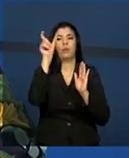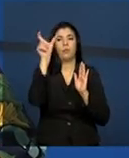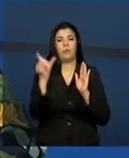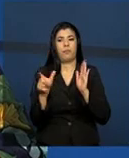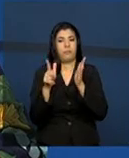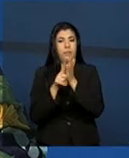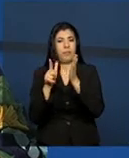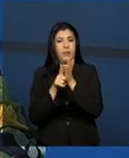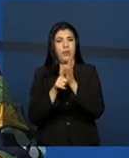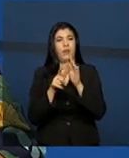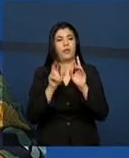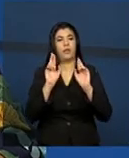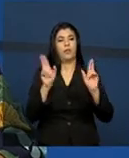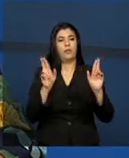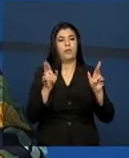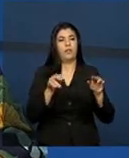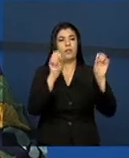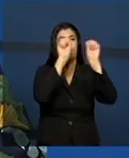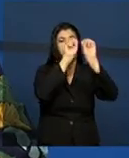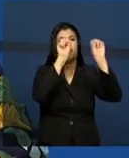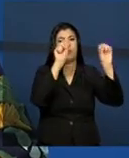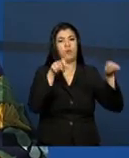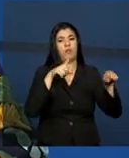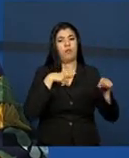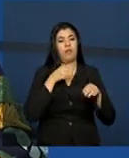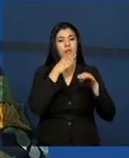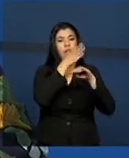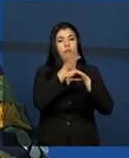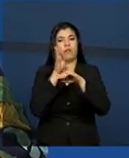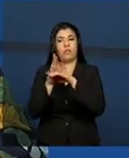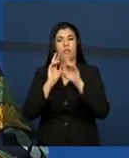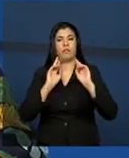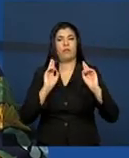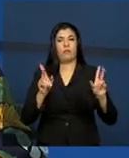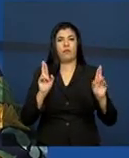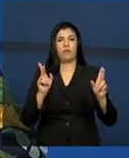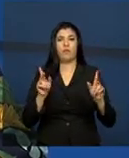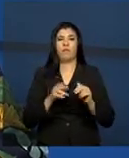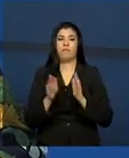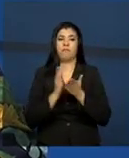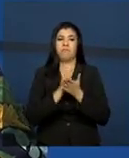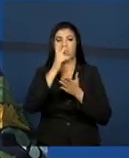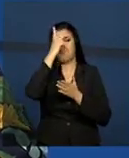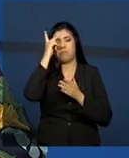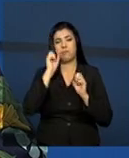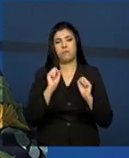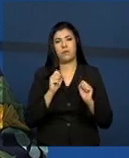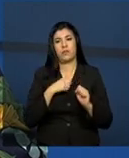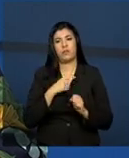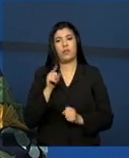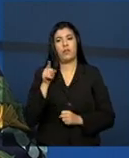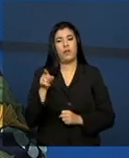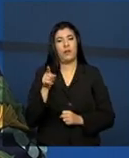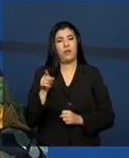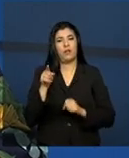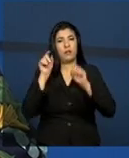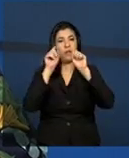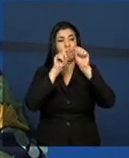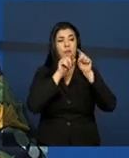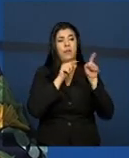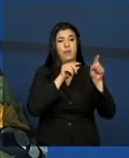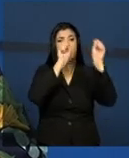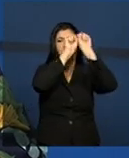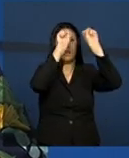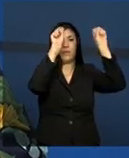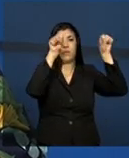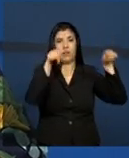acesso restrito. O prontuário eletrônico, como a Camila Sato colocou, ele tem o acesso restrito aos operadores